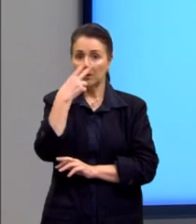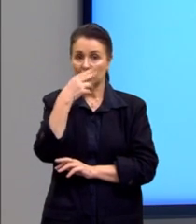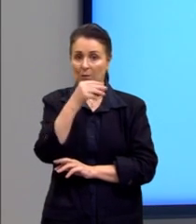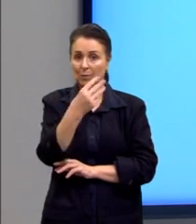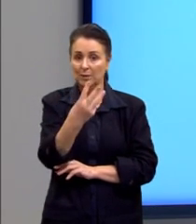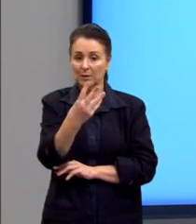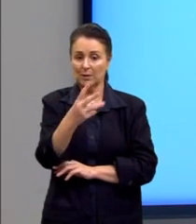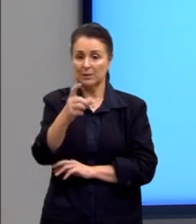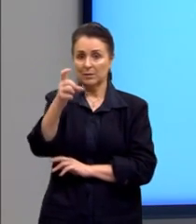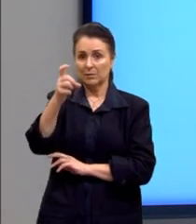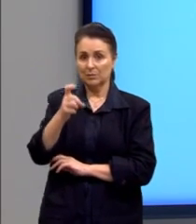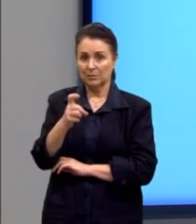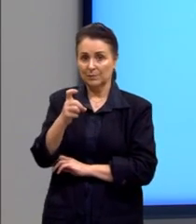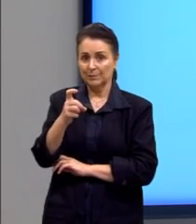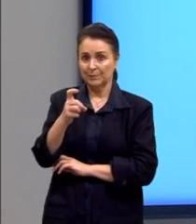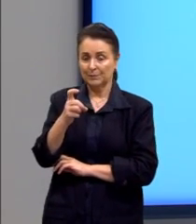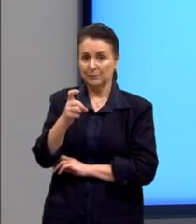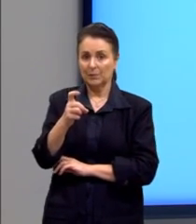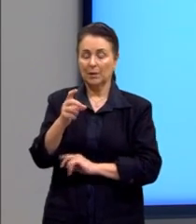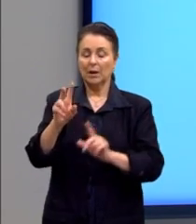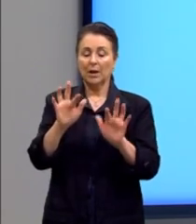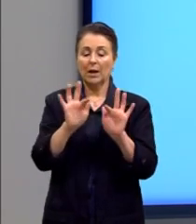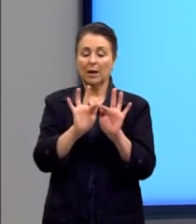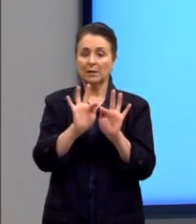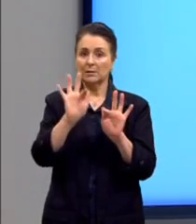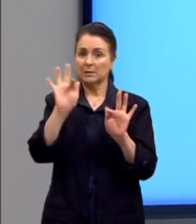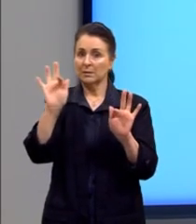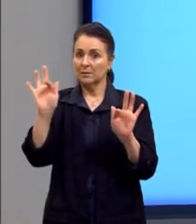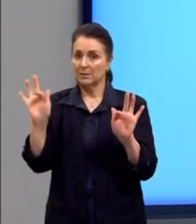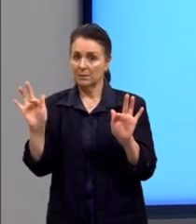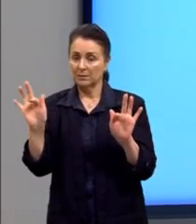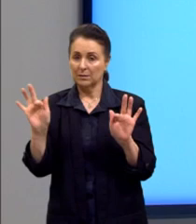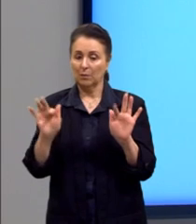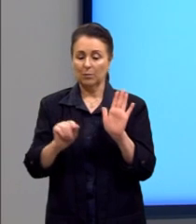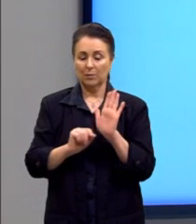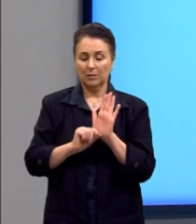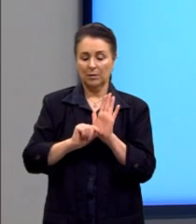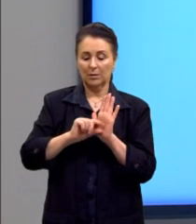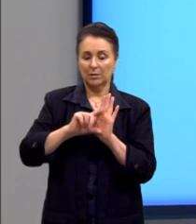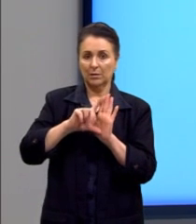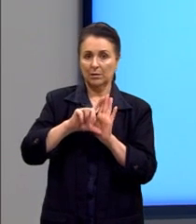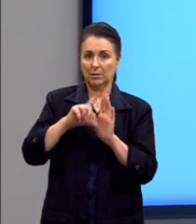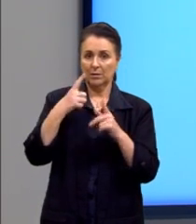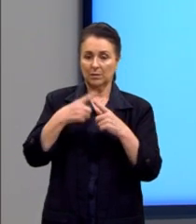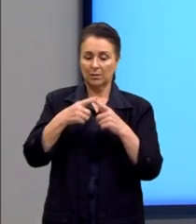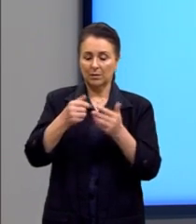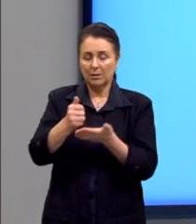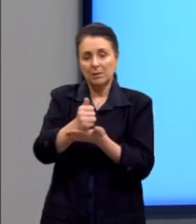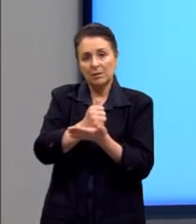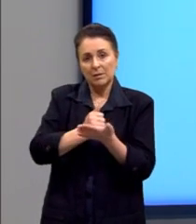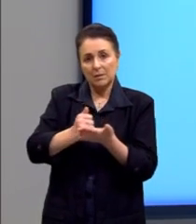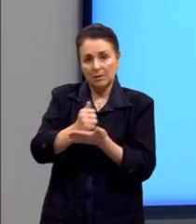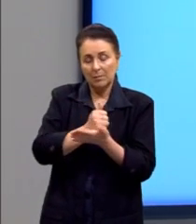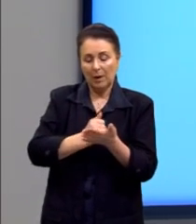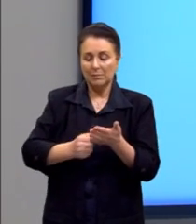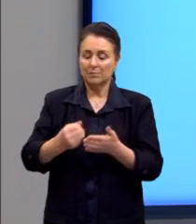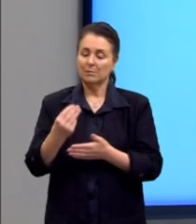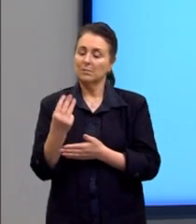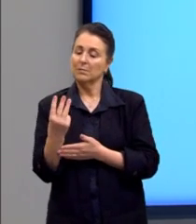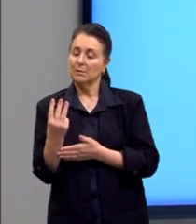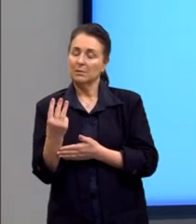elevado a x. Essa função, então, é uma função crescente, porque a nossa base, que aqui é o 3,